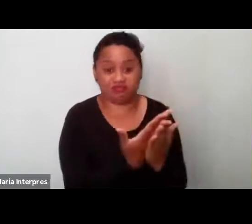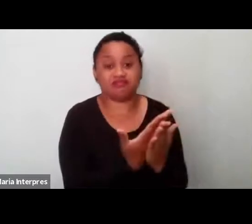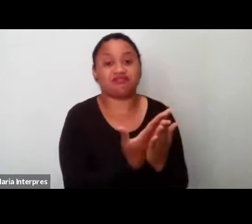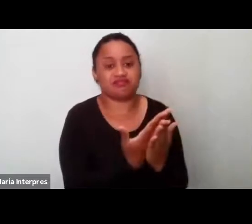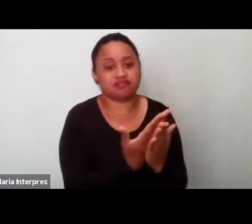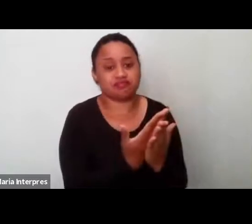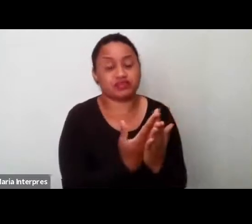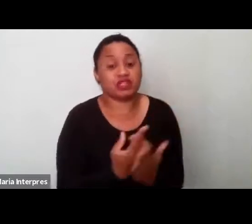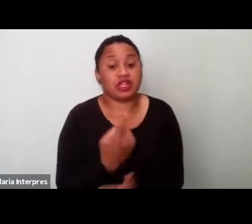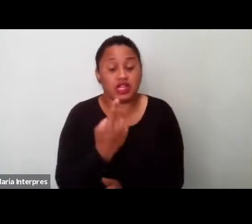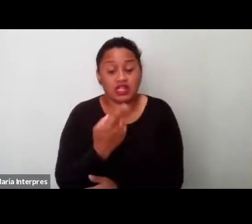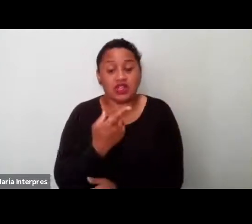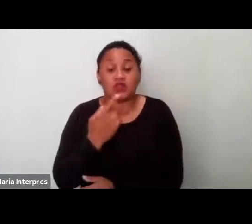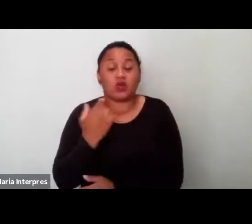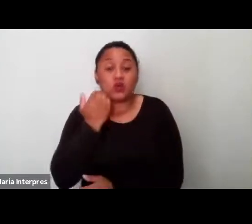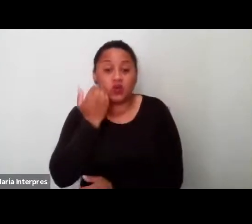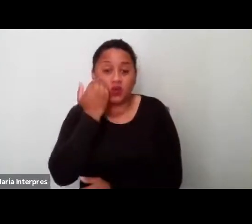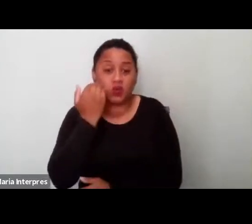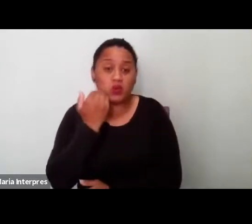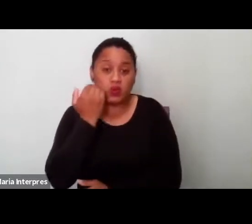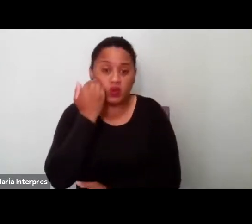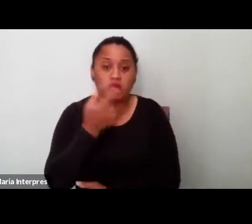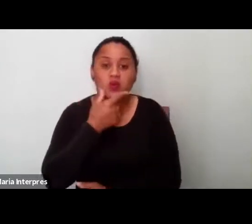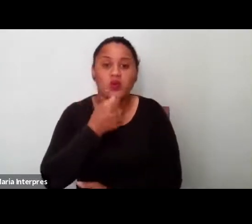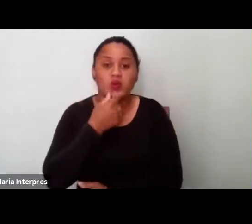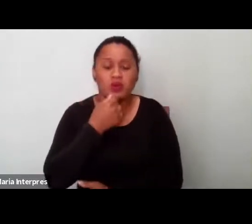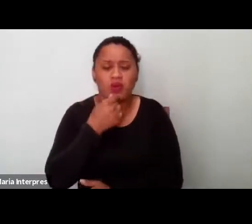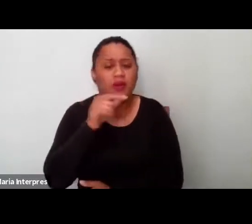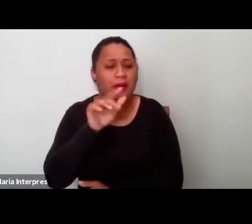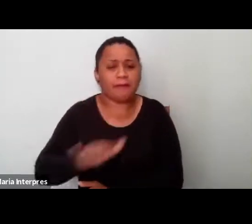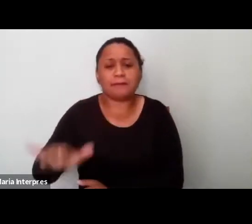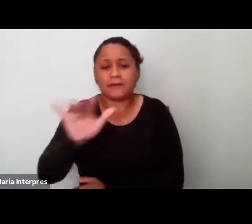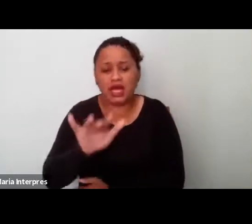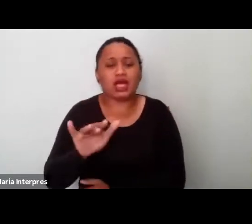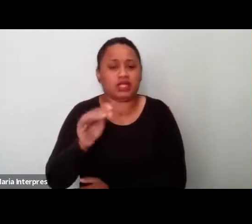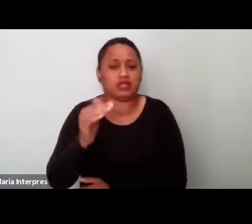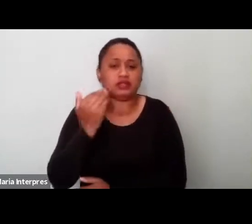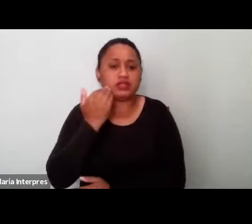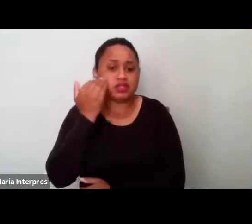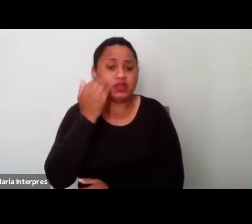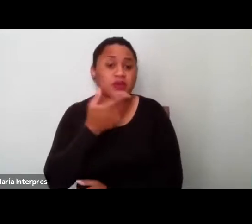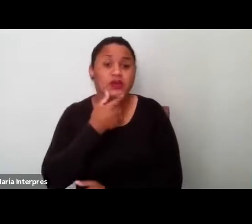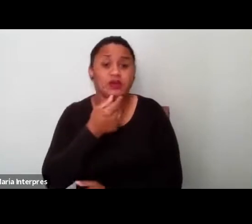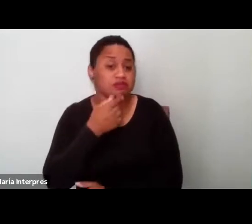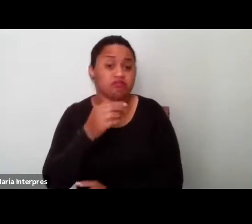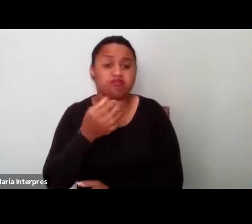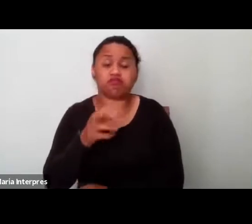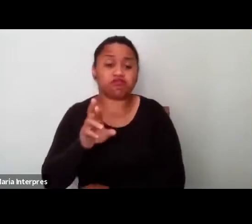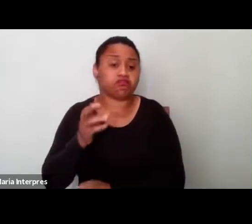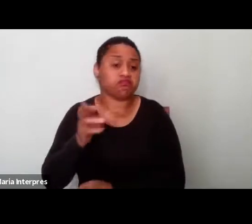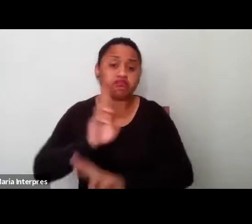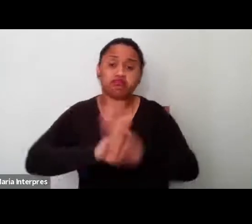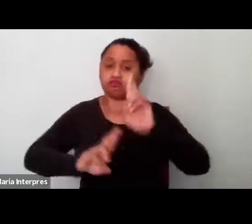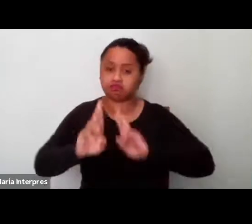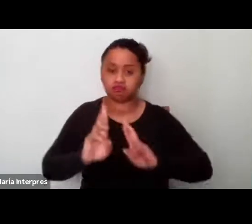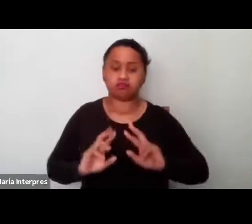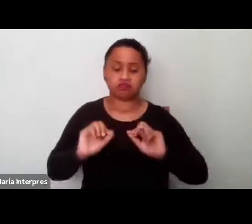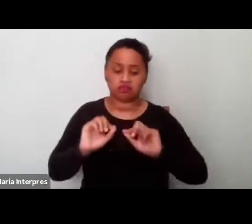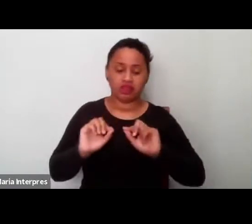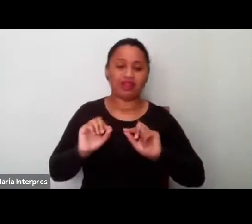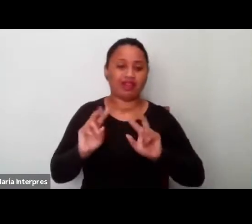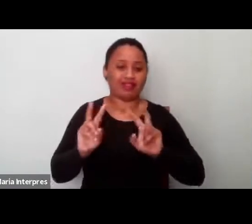um adolescente do sexo masculino, de maneira geral, os adolescentes do sexo masculino não falaram para nós sobre as questões de